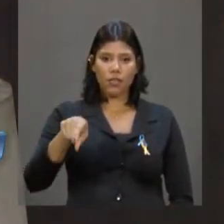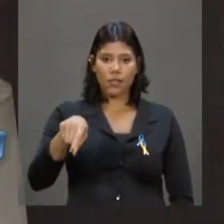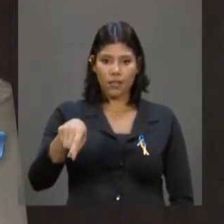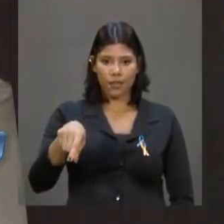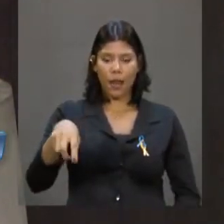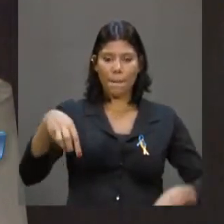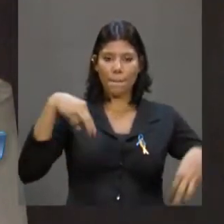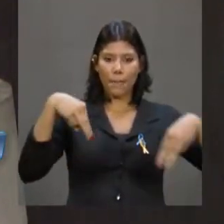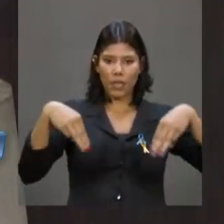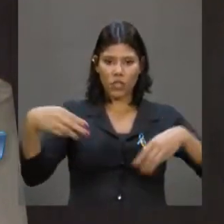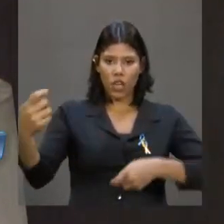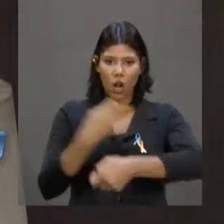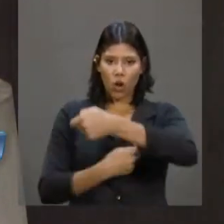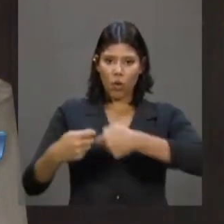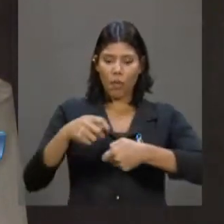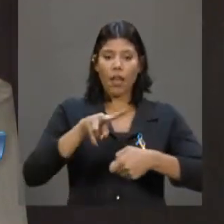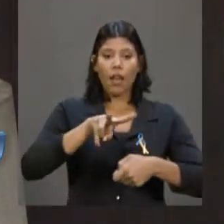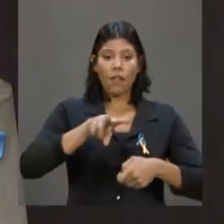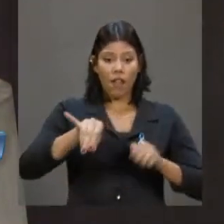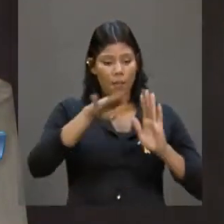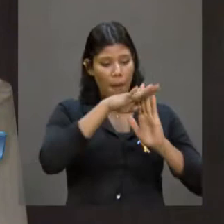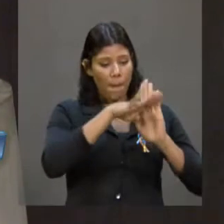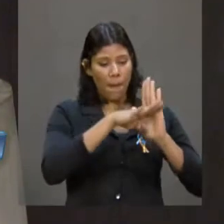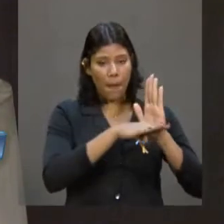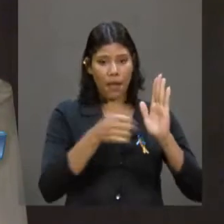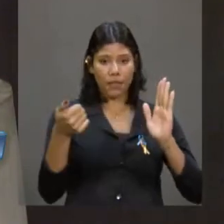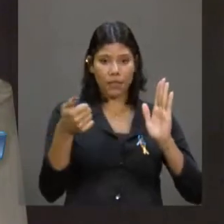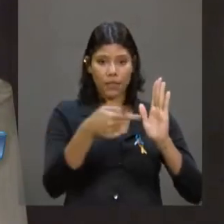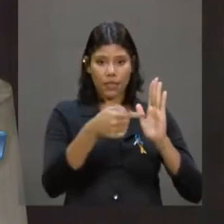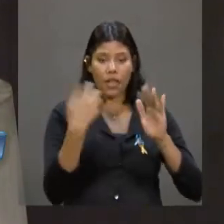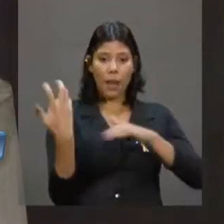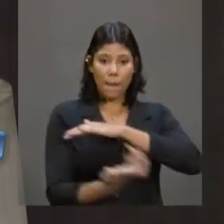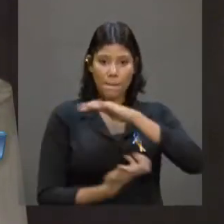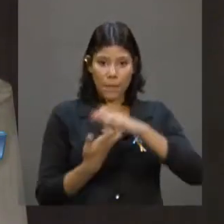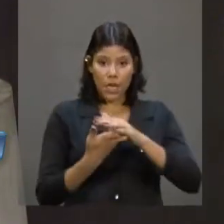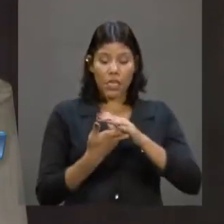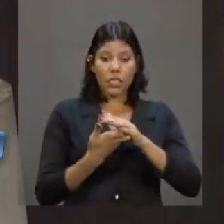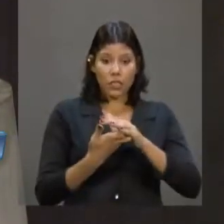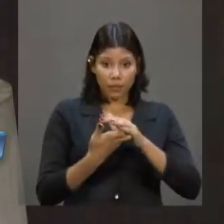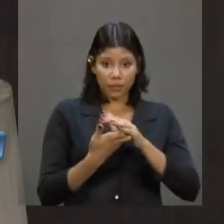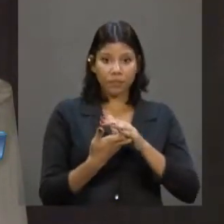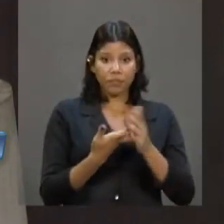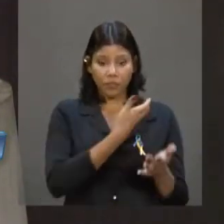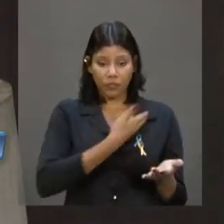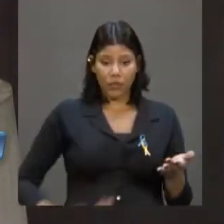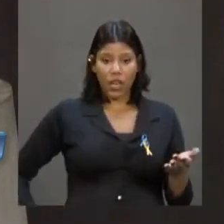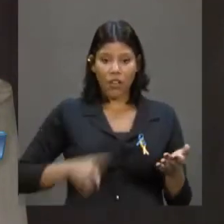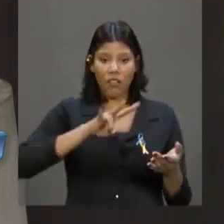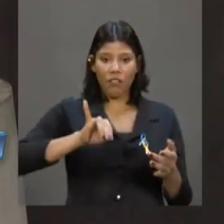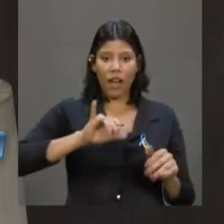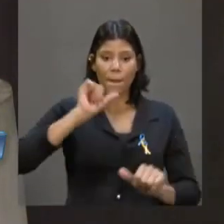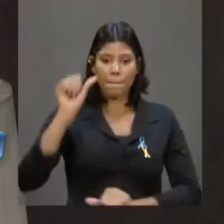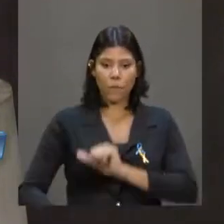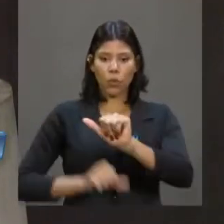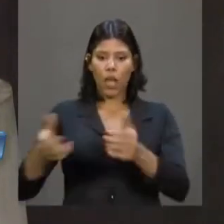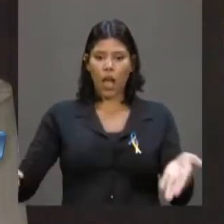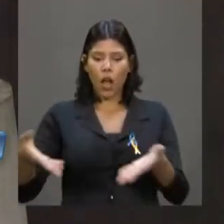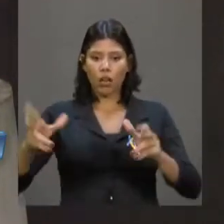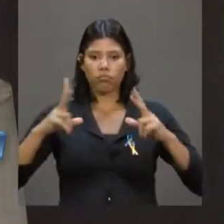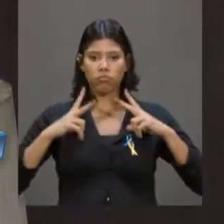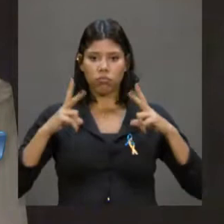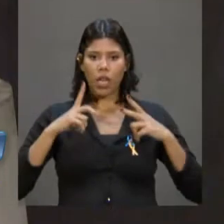pela privatização. Estavam lá trabalhadores do Serpro, Dataprev, Banco do Brasil,